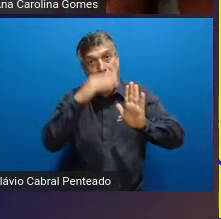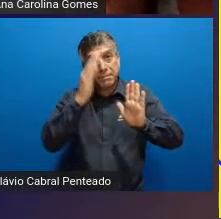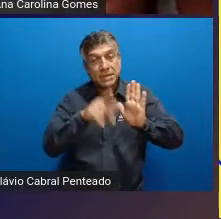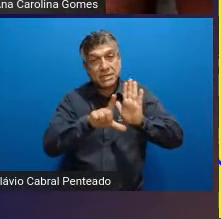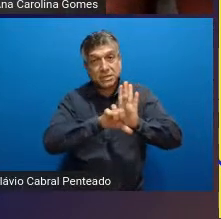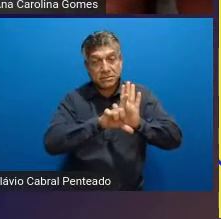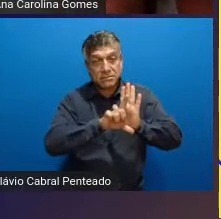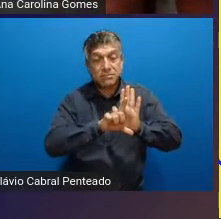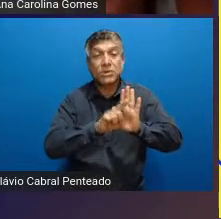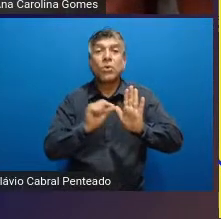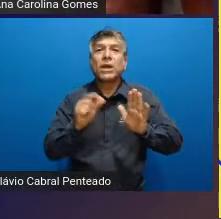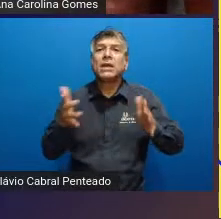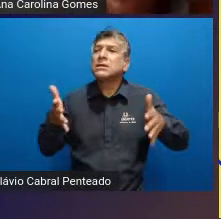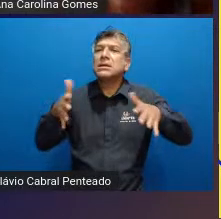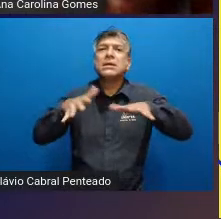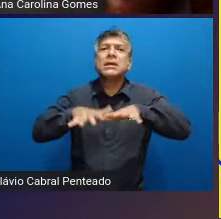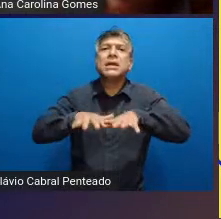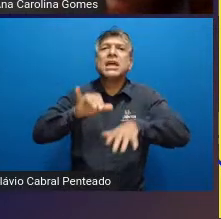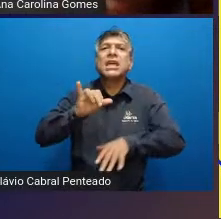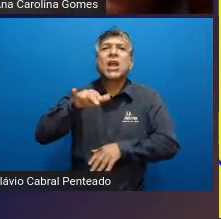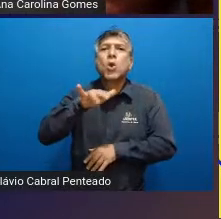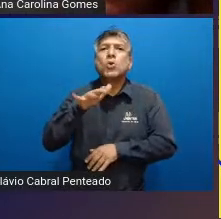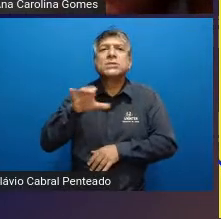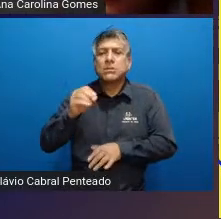inclusão é porque a gente